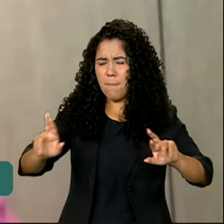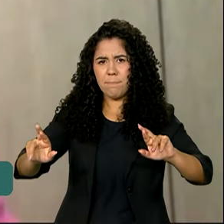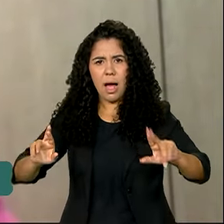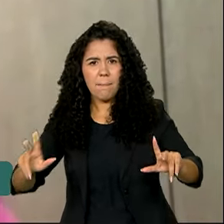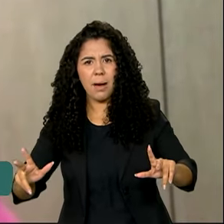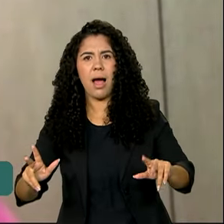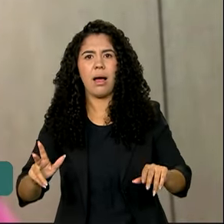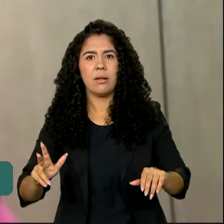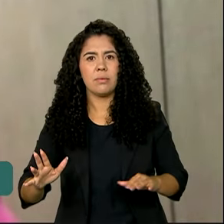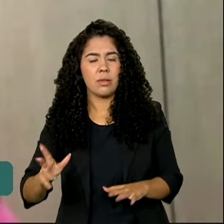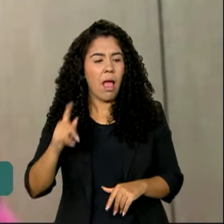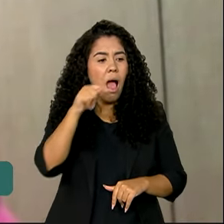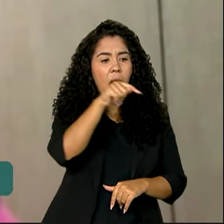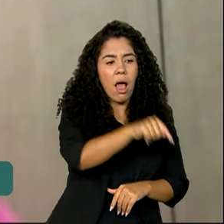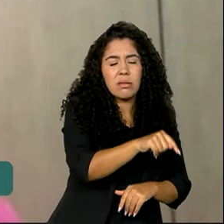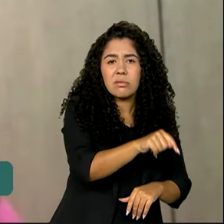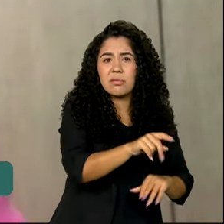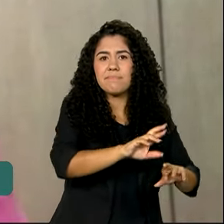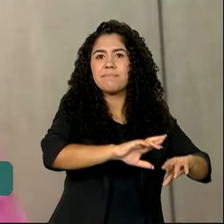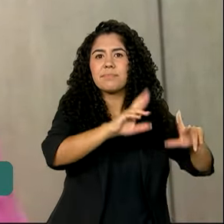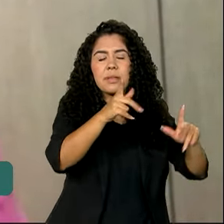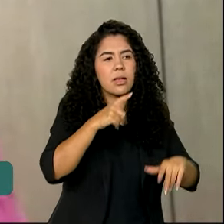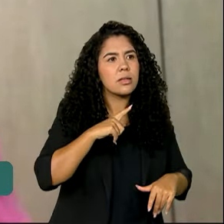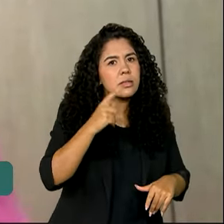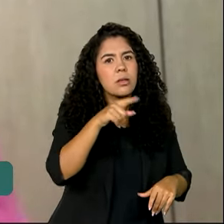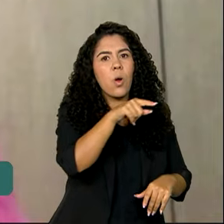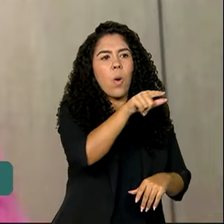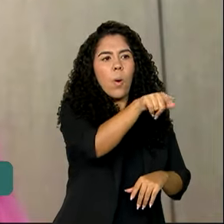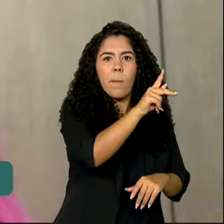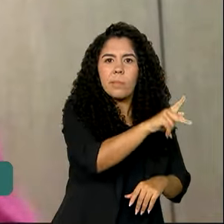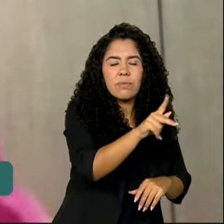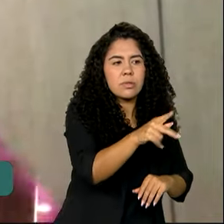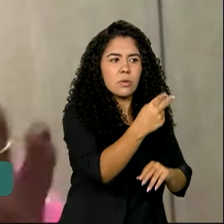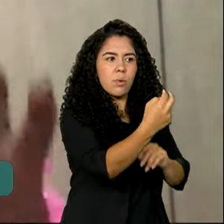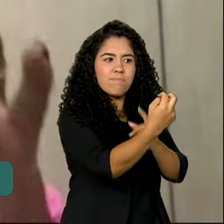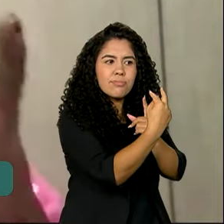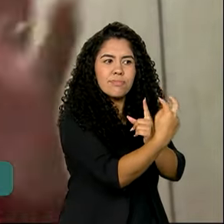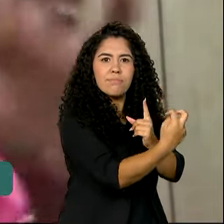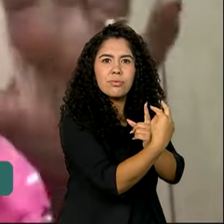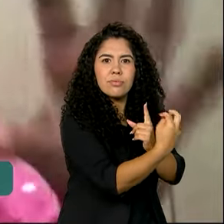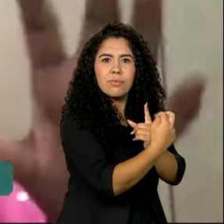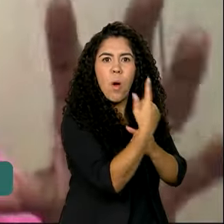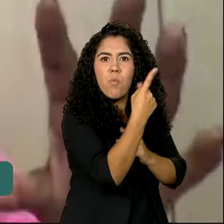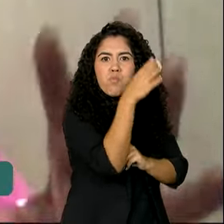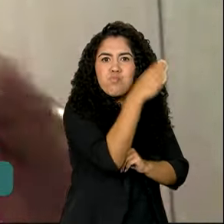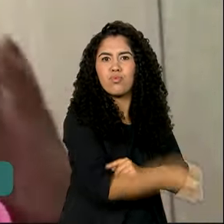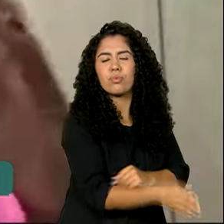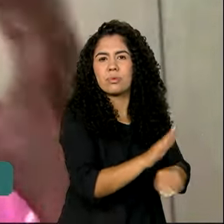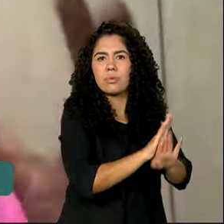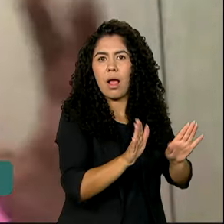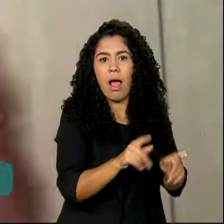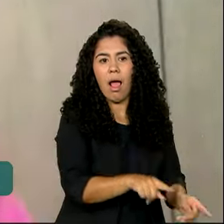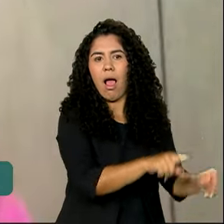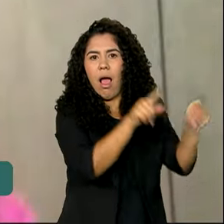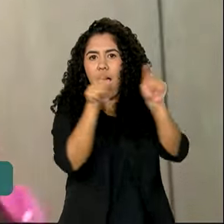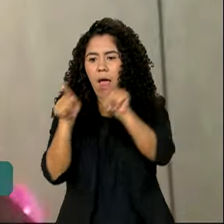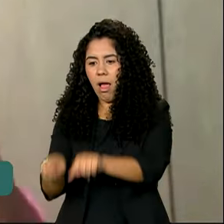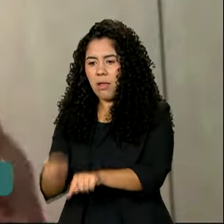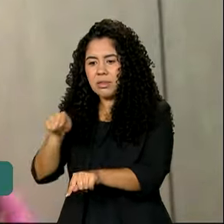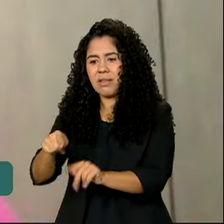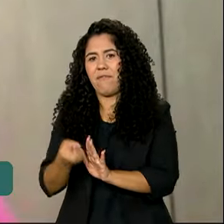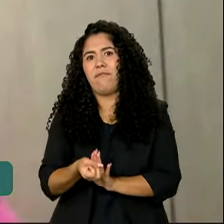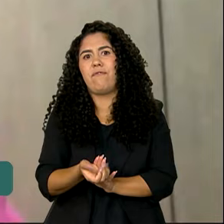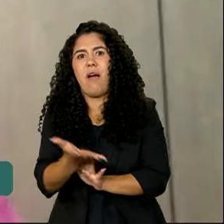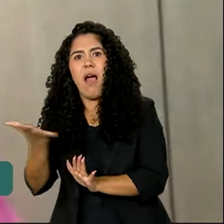controlado, onde ele é observado de modo mais dedicado, para um conjunto de professores que nem sempre